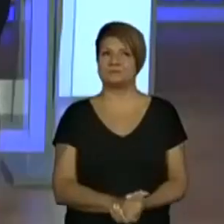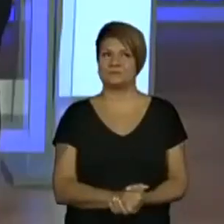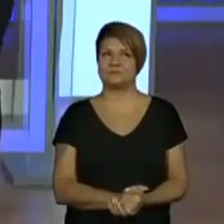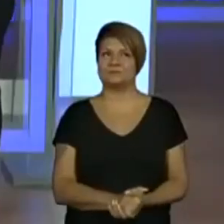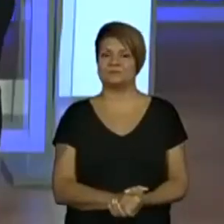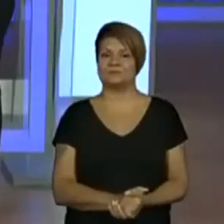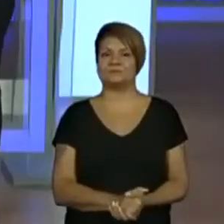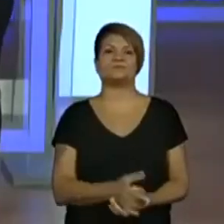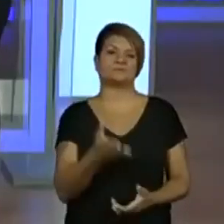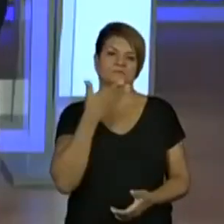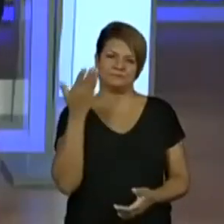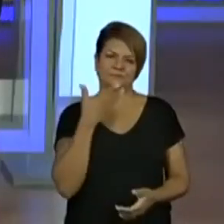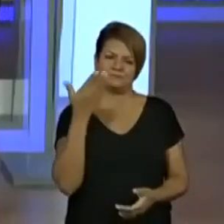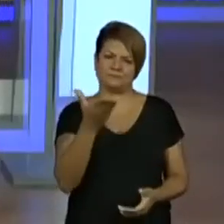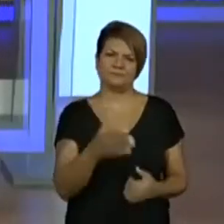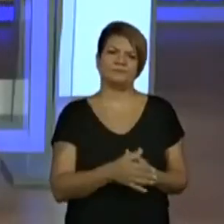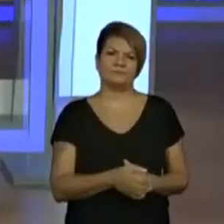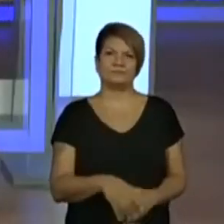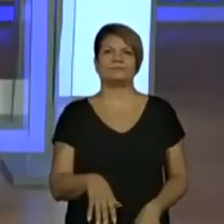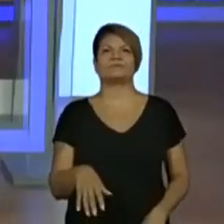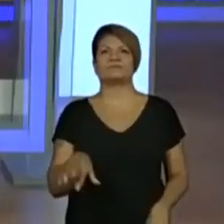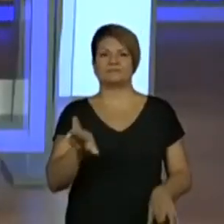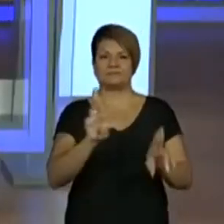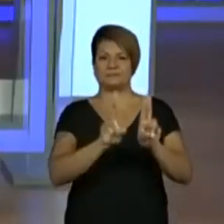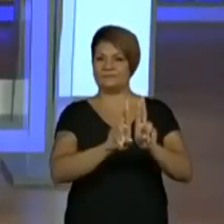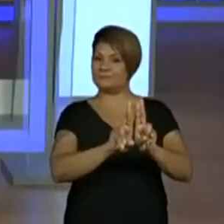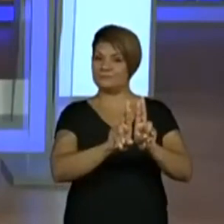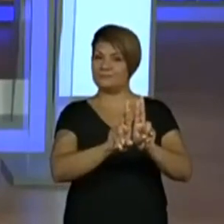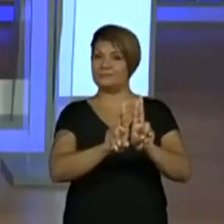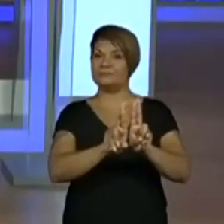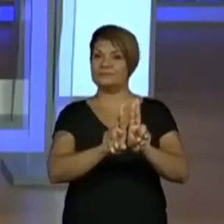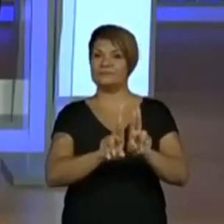Ah, essa é fácil, professora. A letra R.